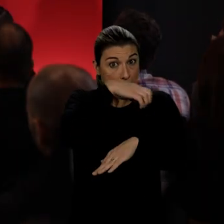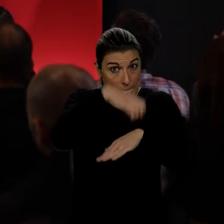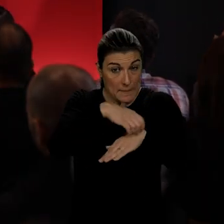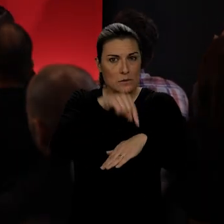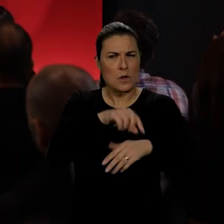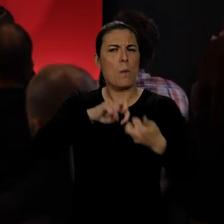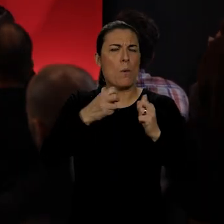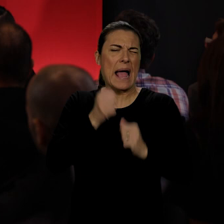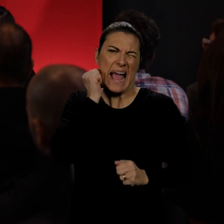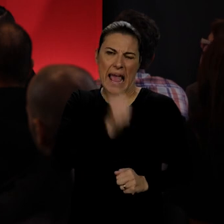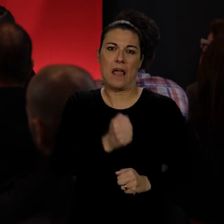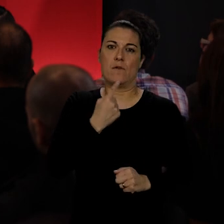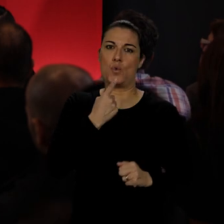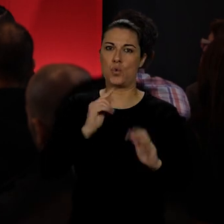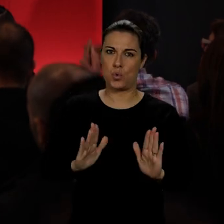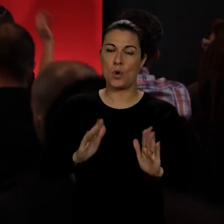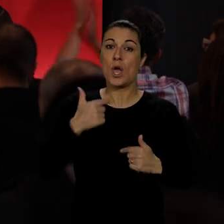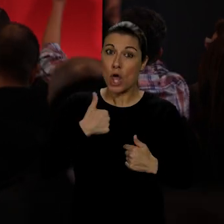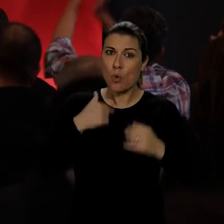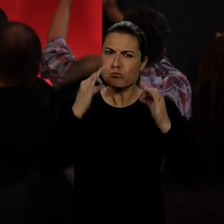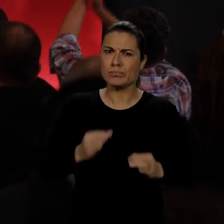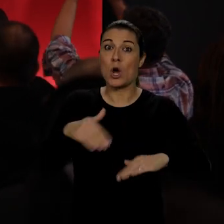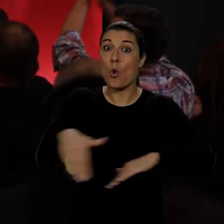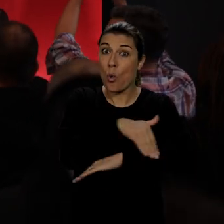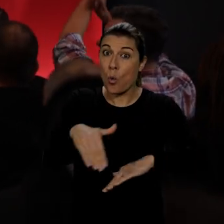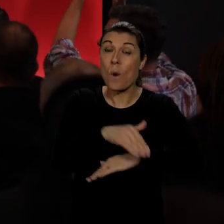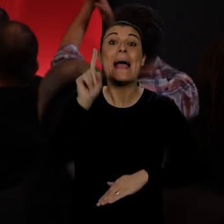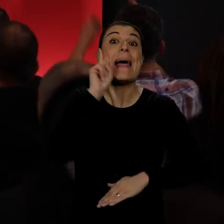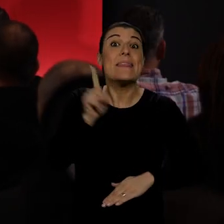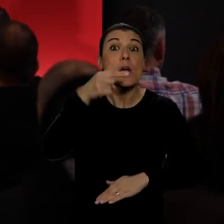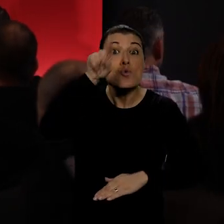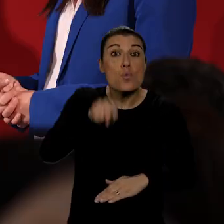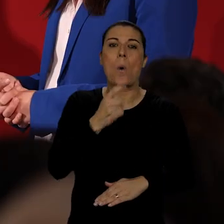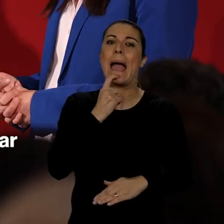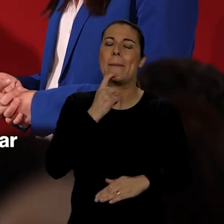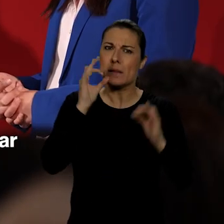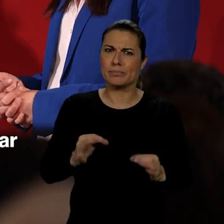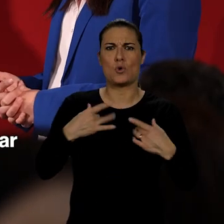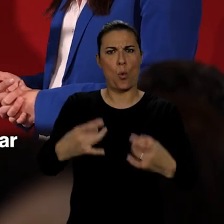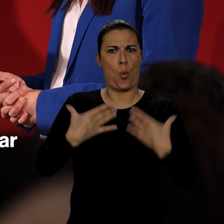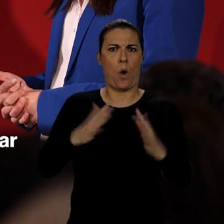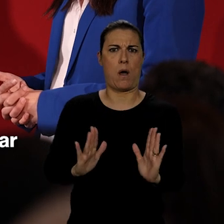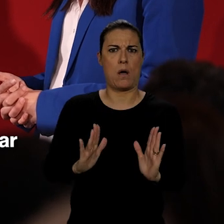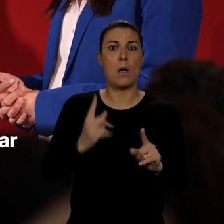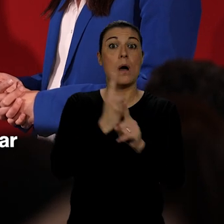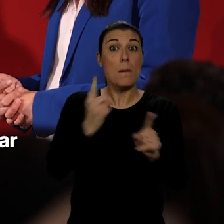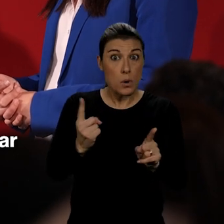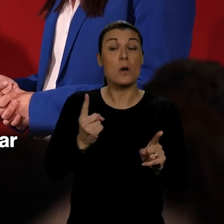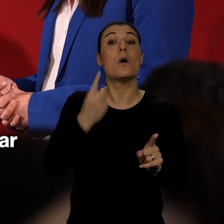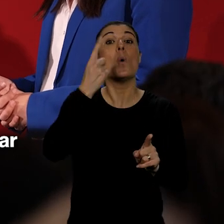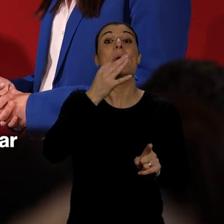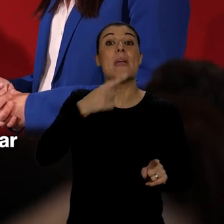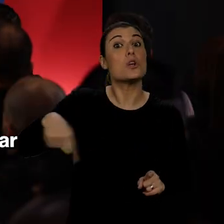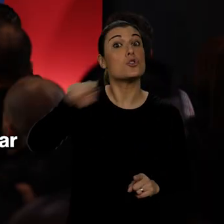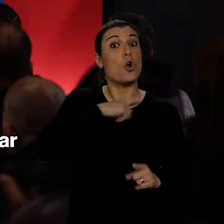problema gravíssimo. Eu estou na rua no dia 1 de abril. E que nos deviam todos, todos nós